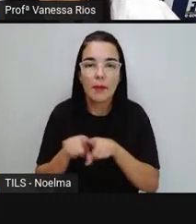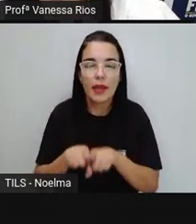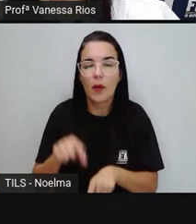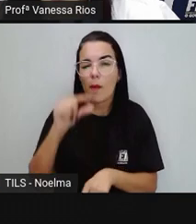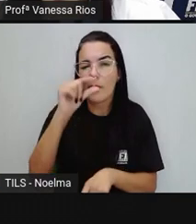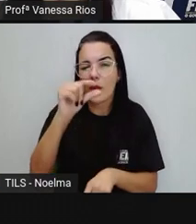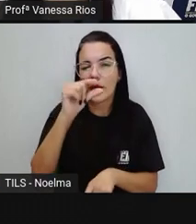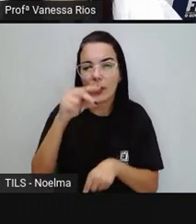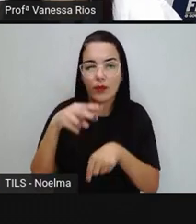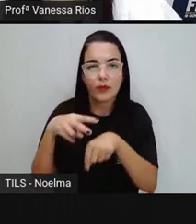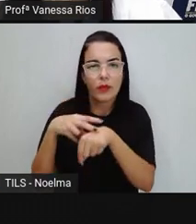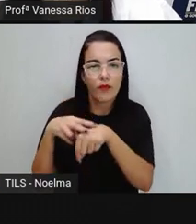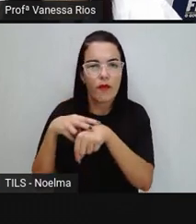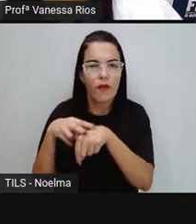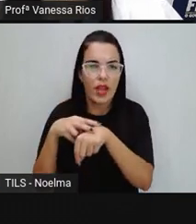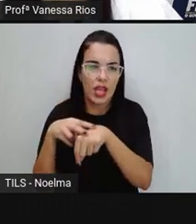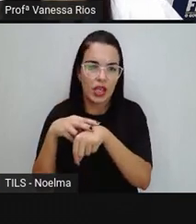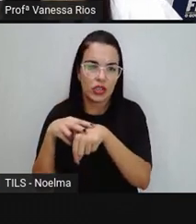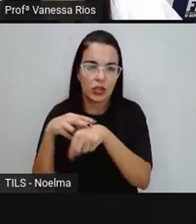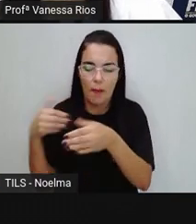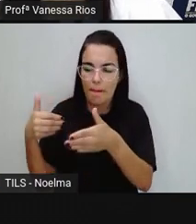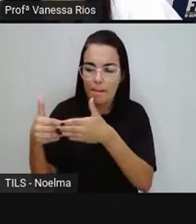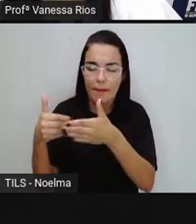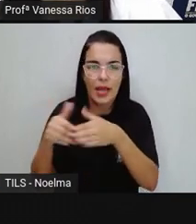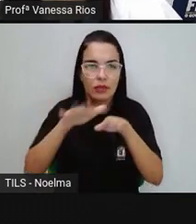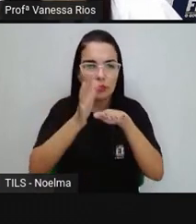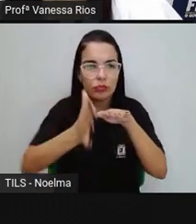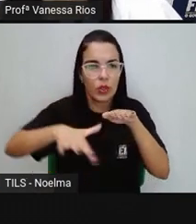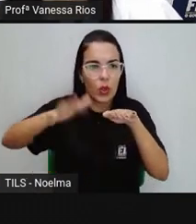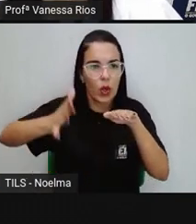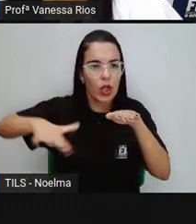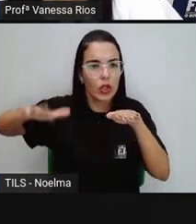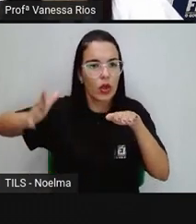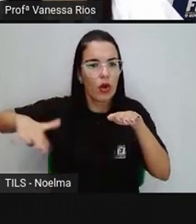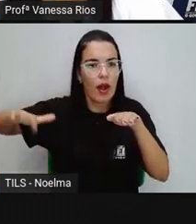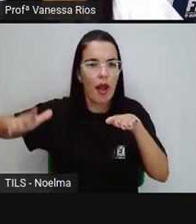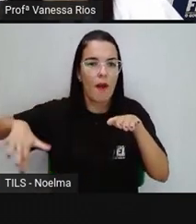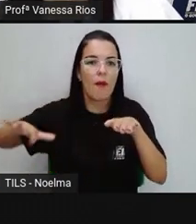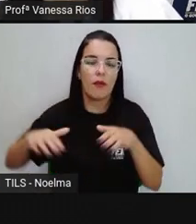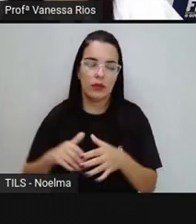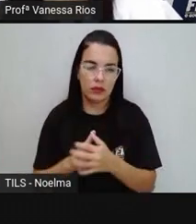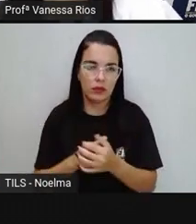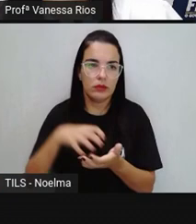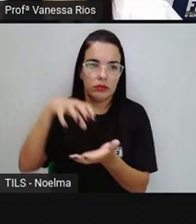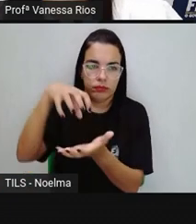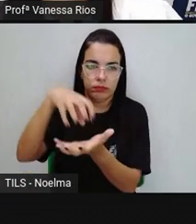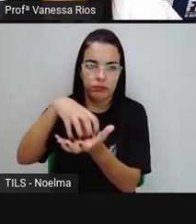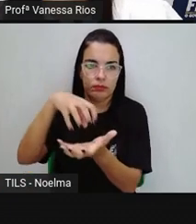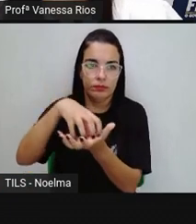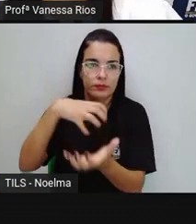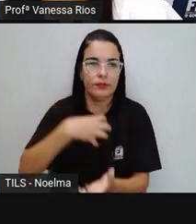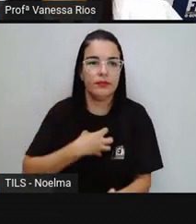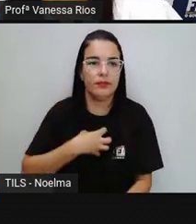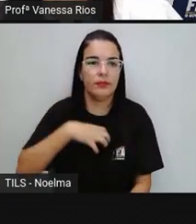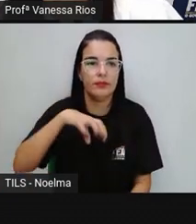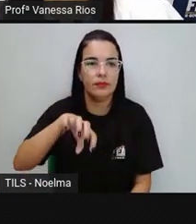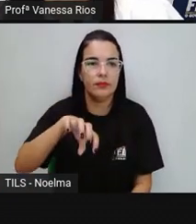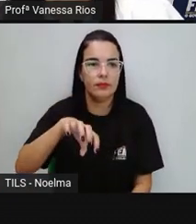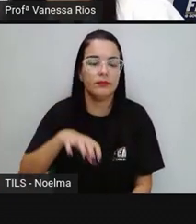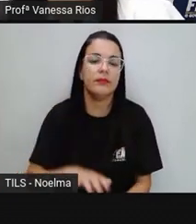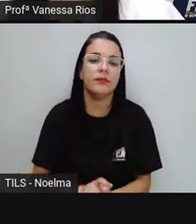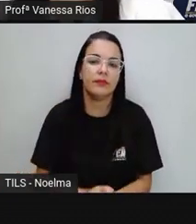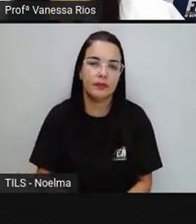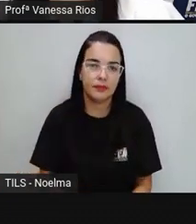do verde, situando aí principalmente na região metropolitana de Salvador, o clima